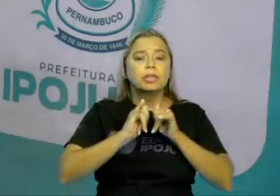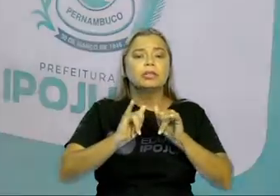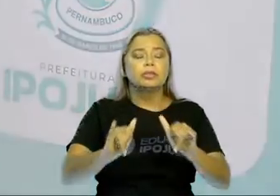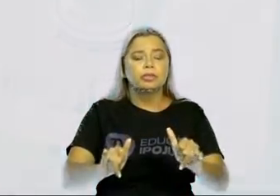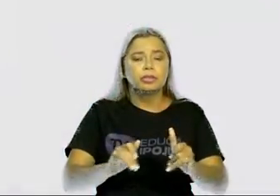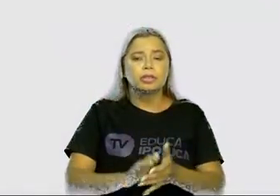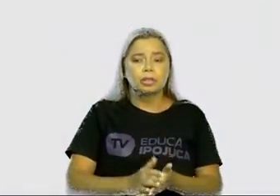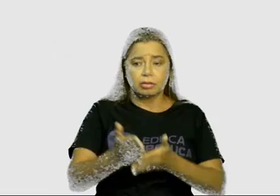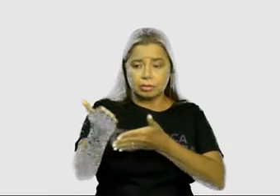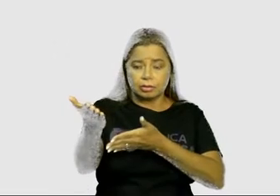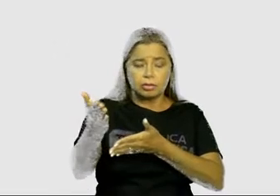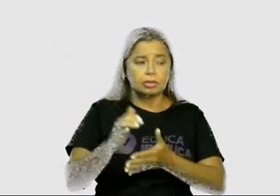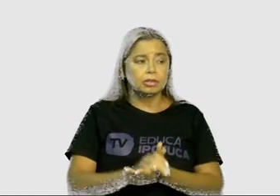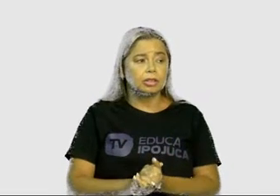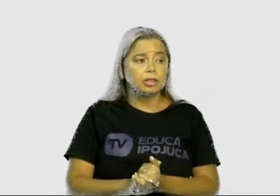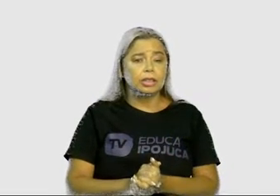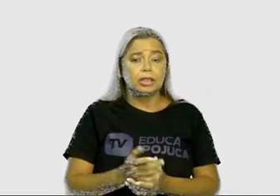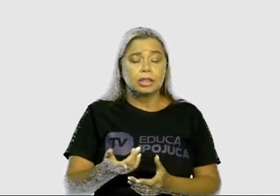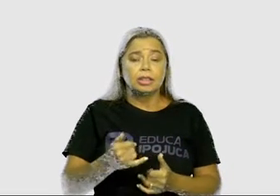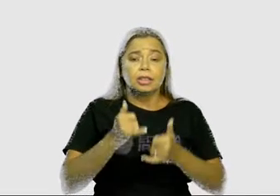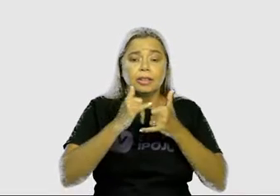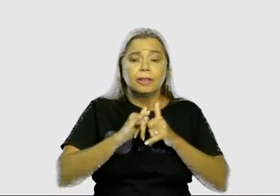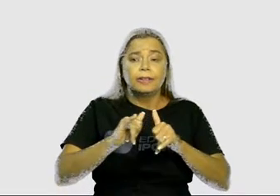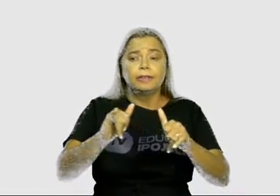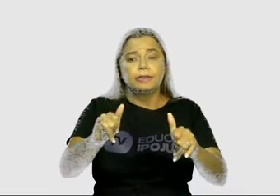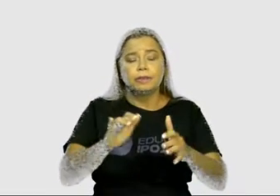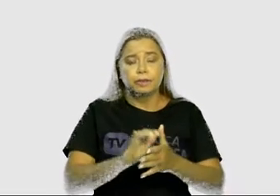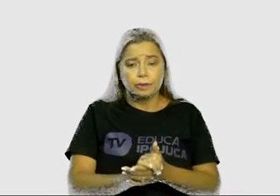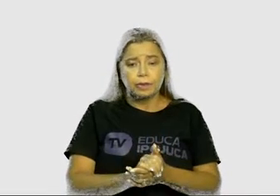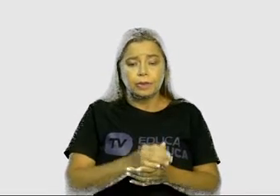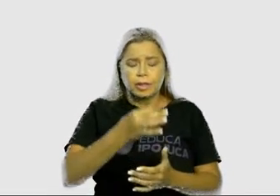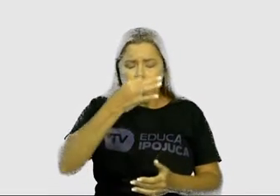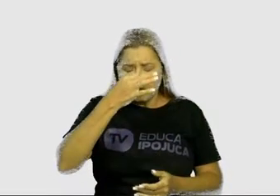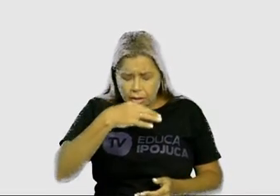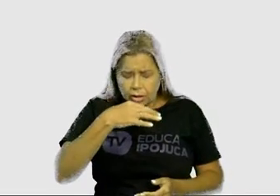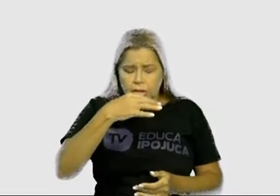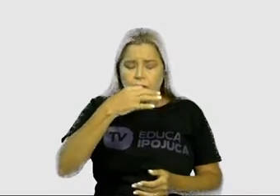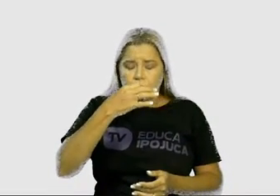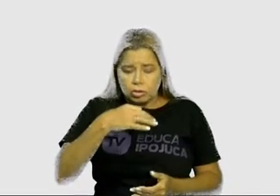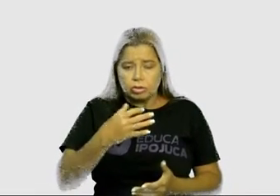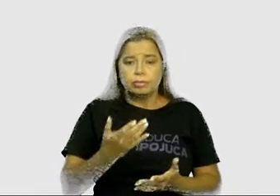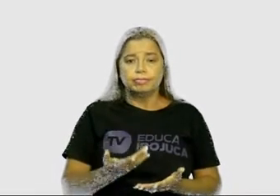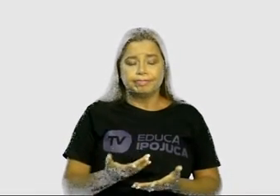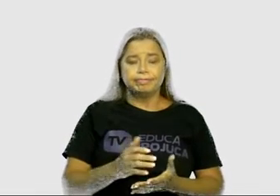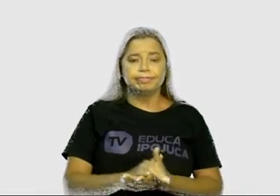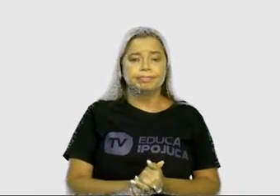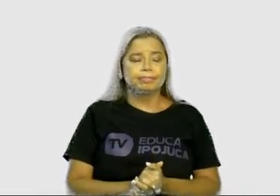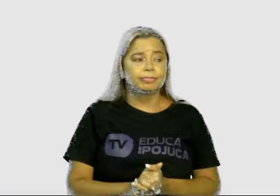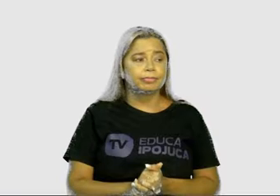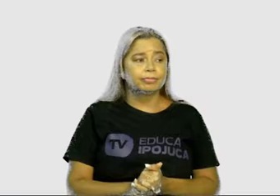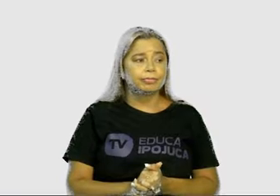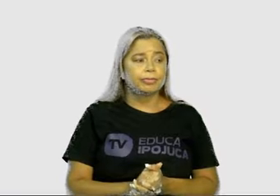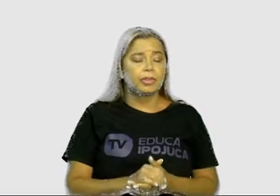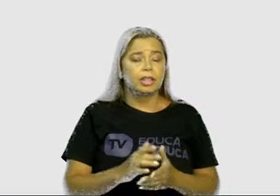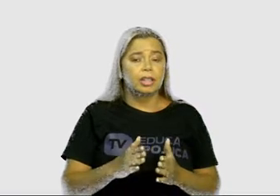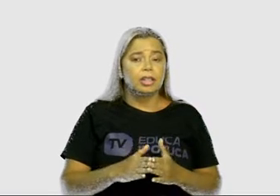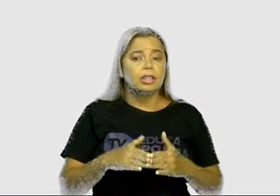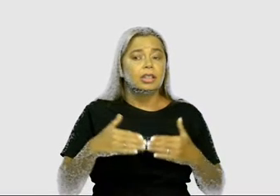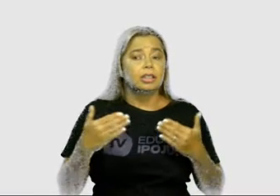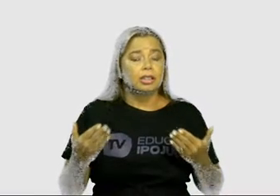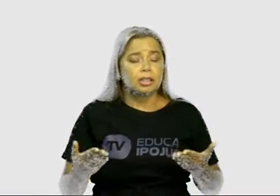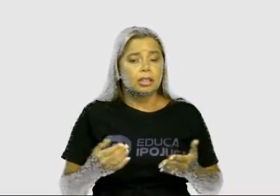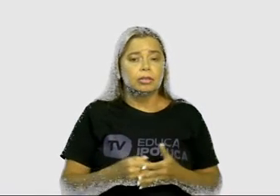tem um folheto sobre a influenza a H1N1. O folheto apresenta informações